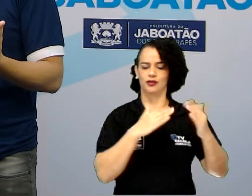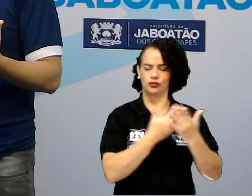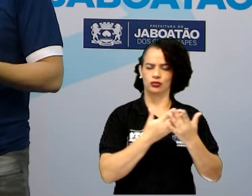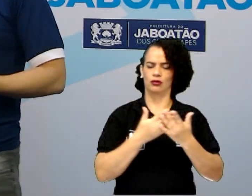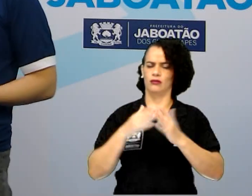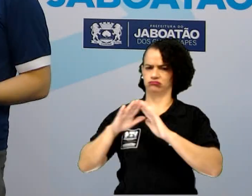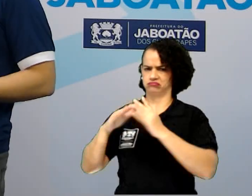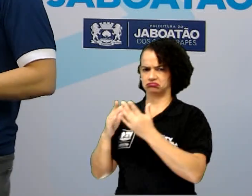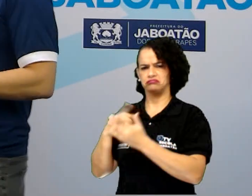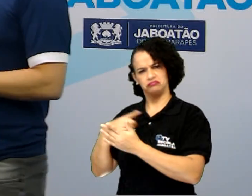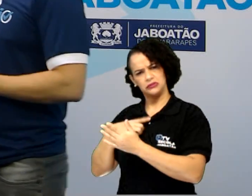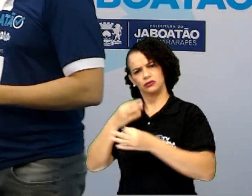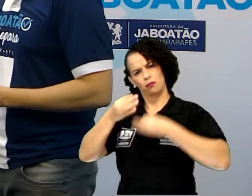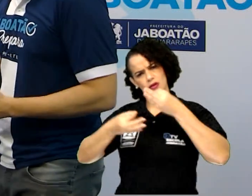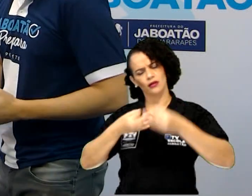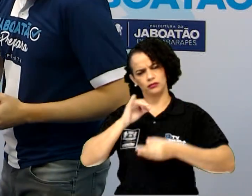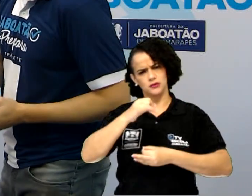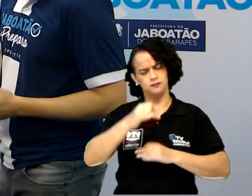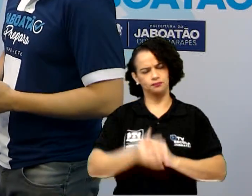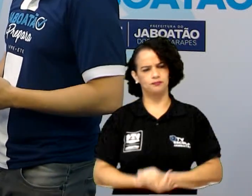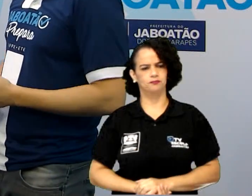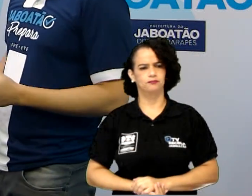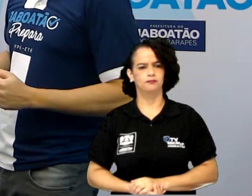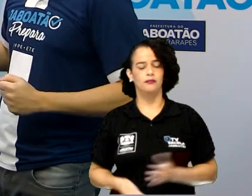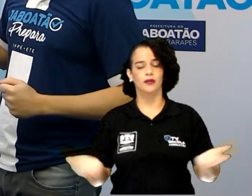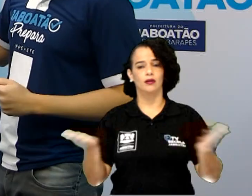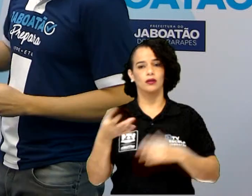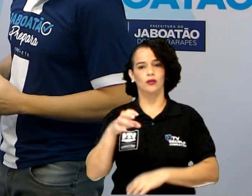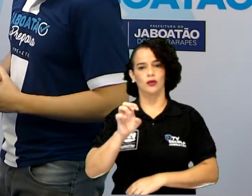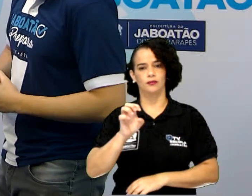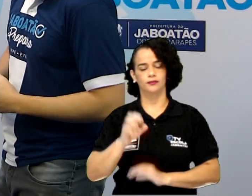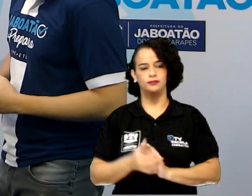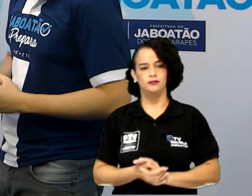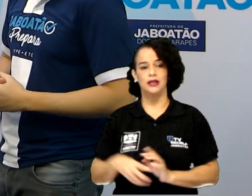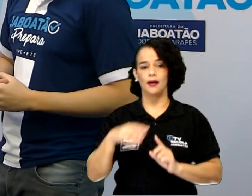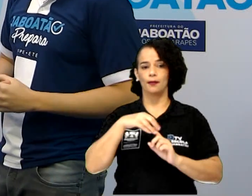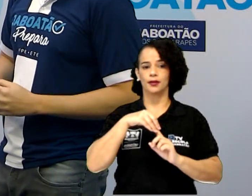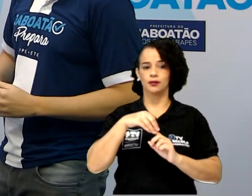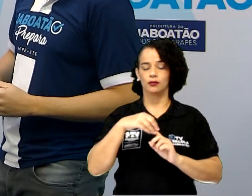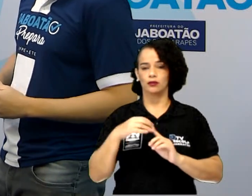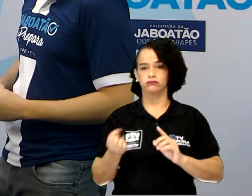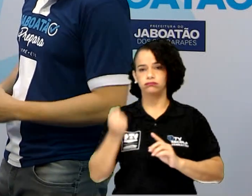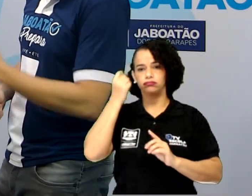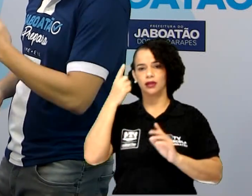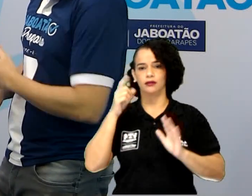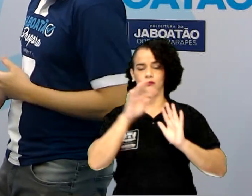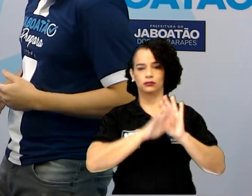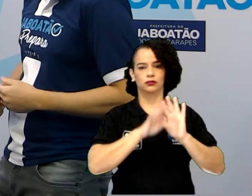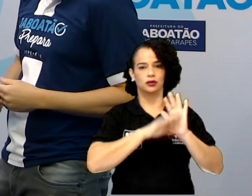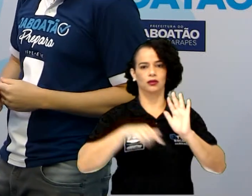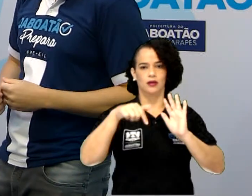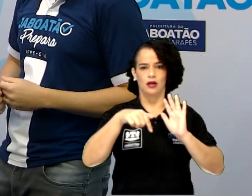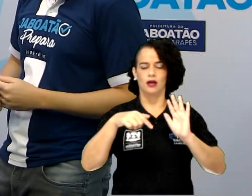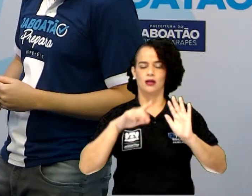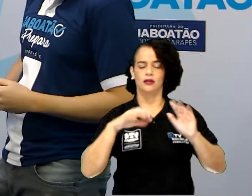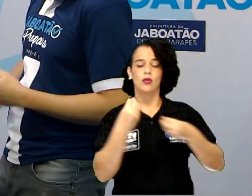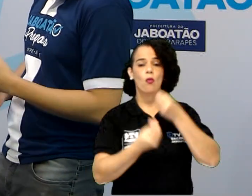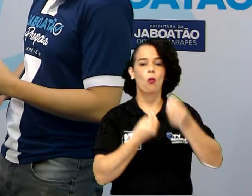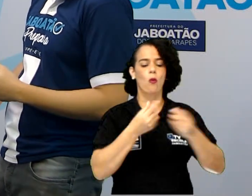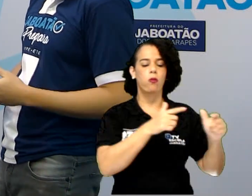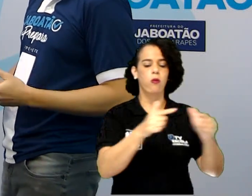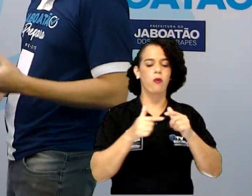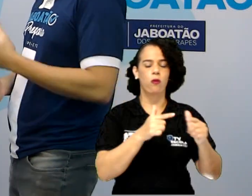opinião aí, tá? Seguindo aqui agora, o item E. A principal ideia do texto 7 é demonstrar como o ambiente da escola